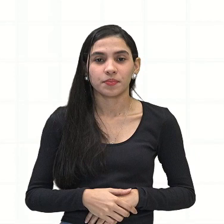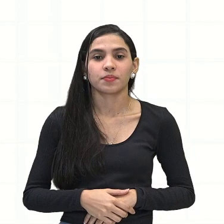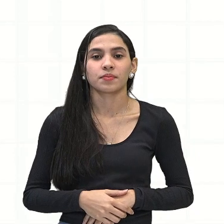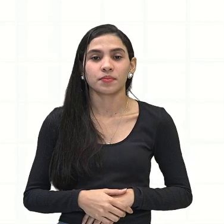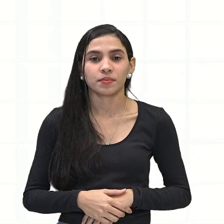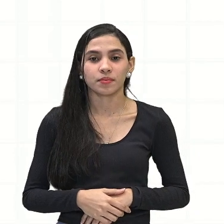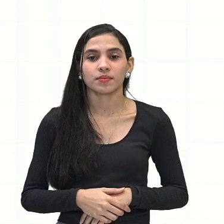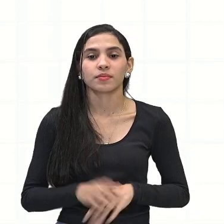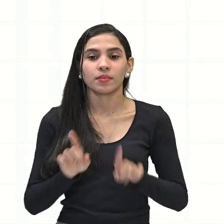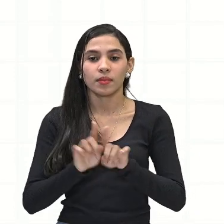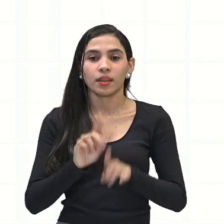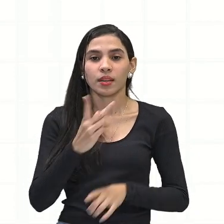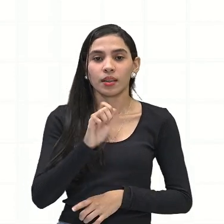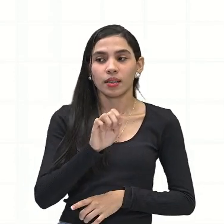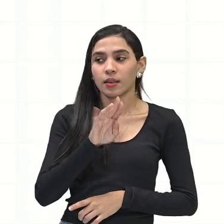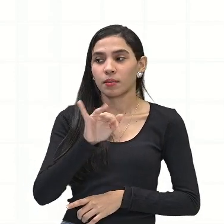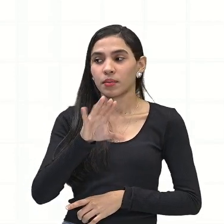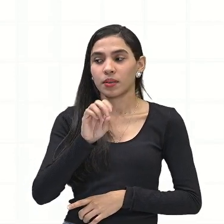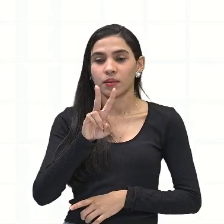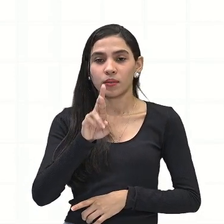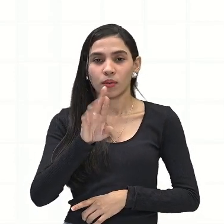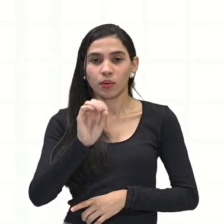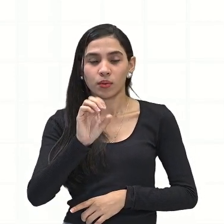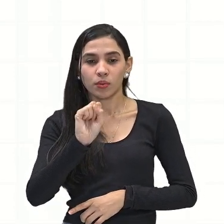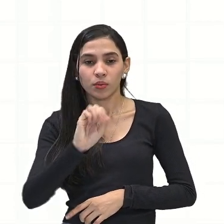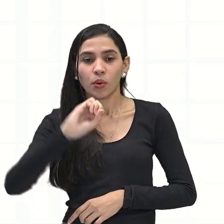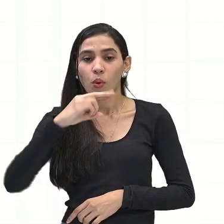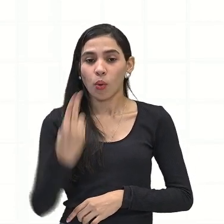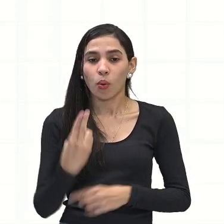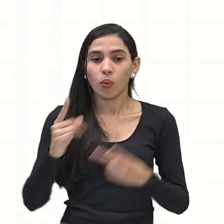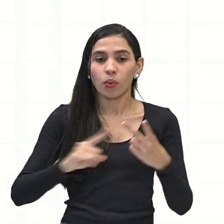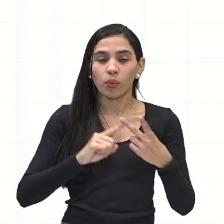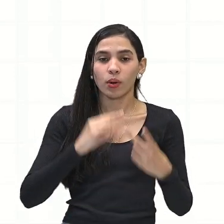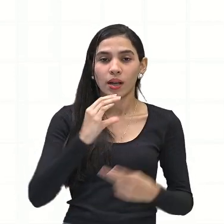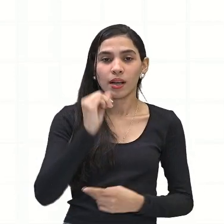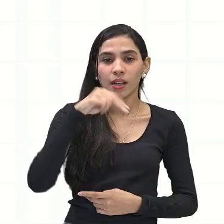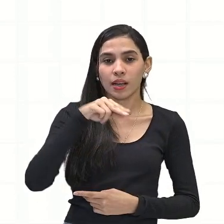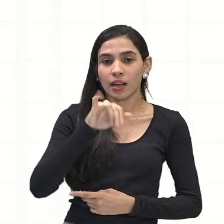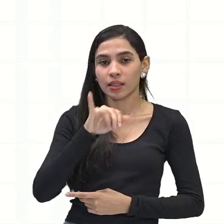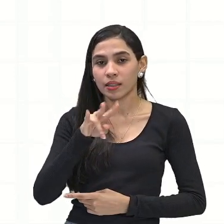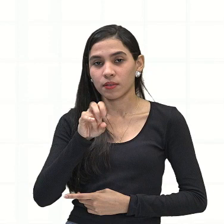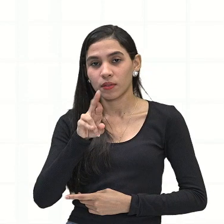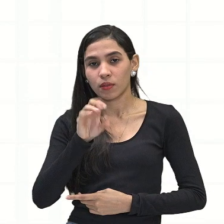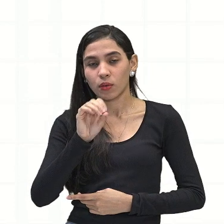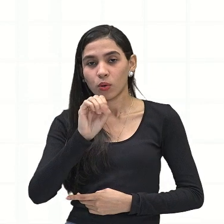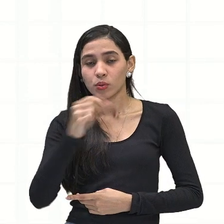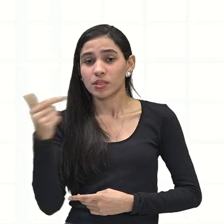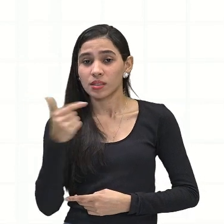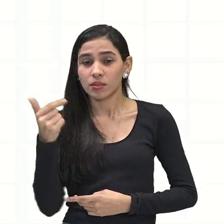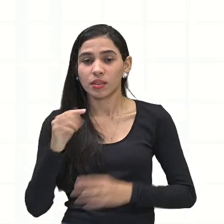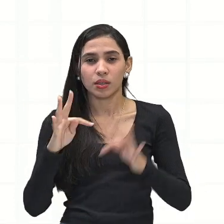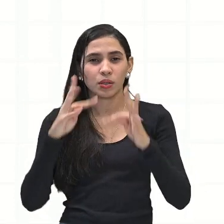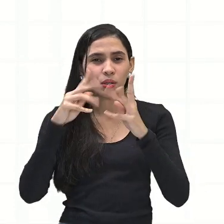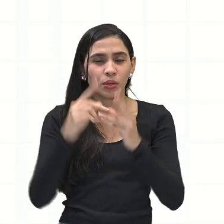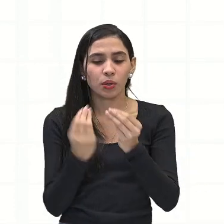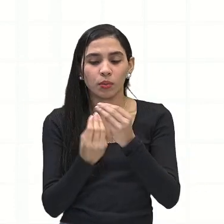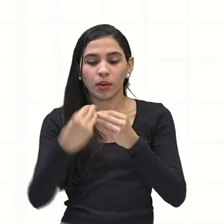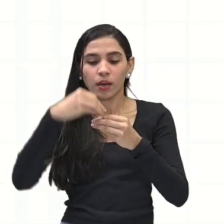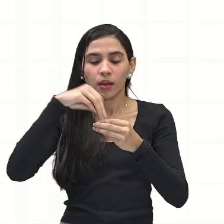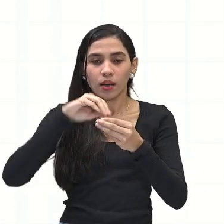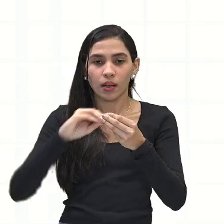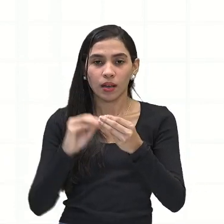herbívoros consumidores primários ou os carnívoros consumidores secundários e todos os micro-organismos